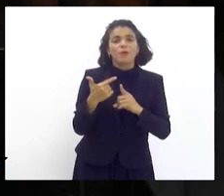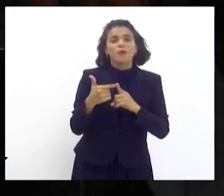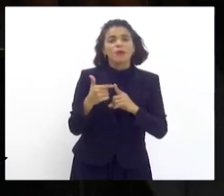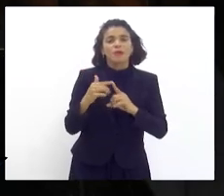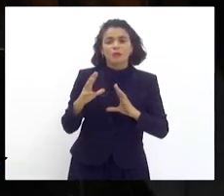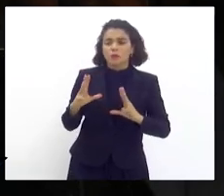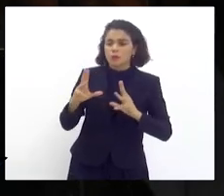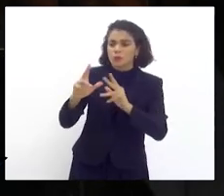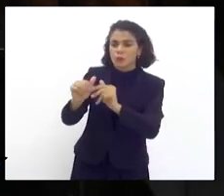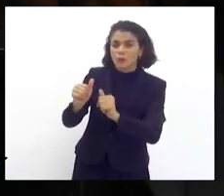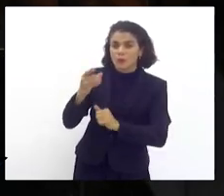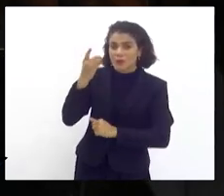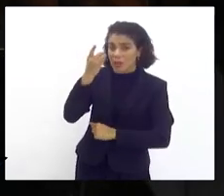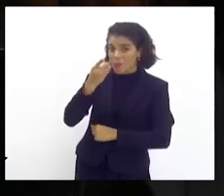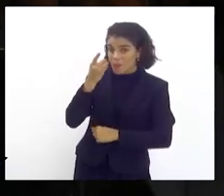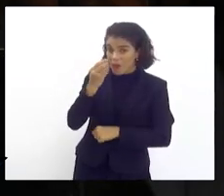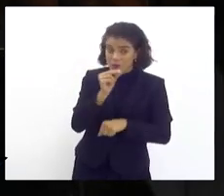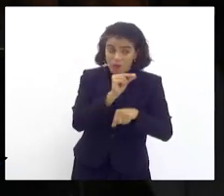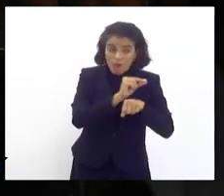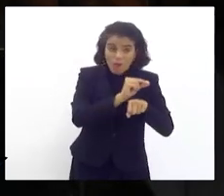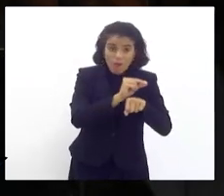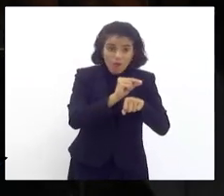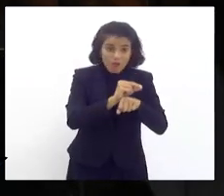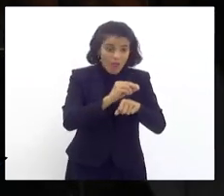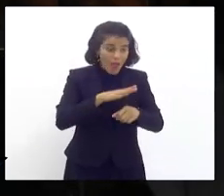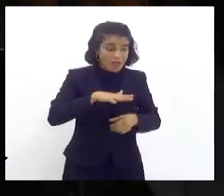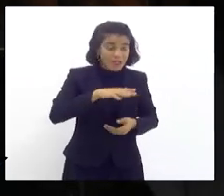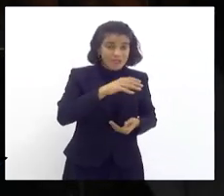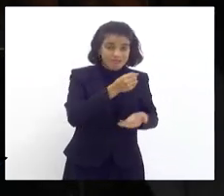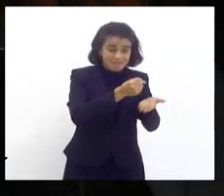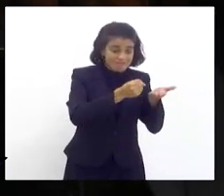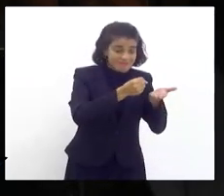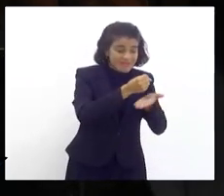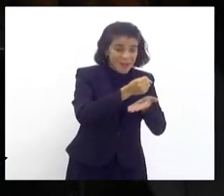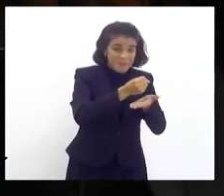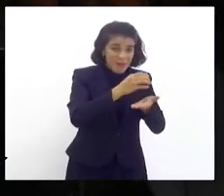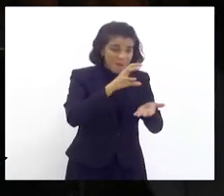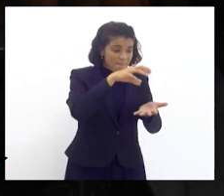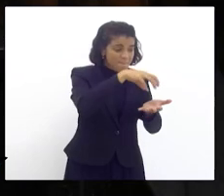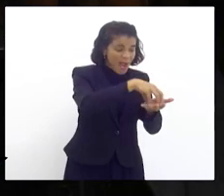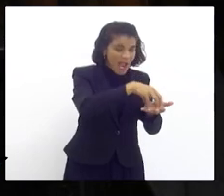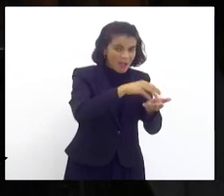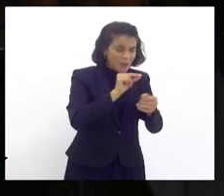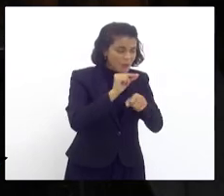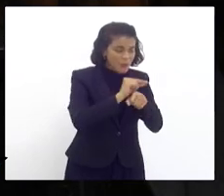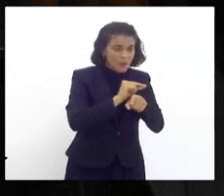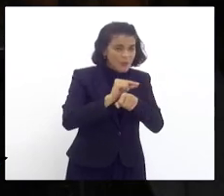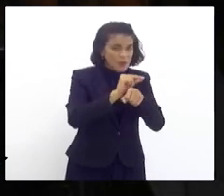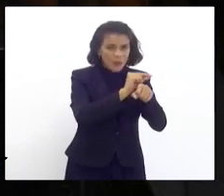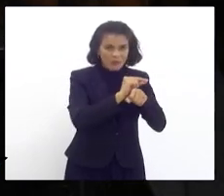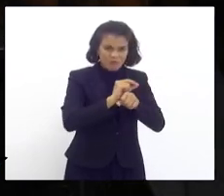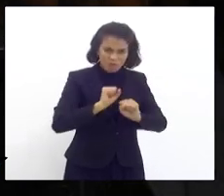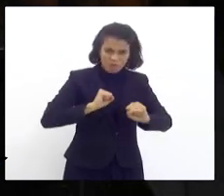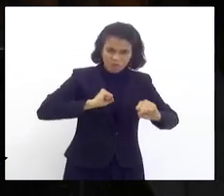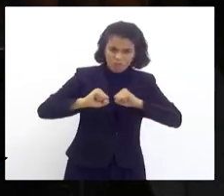os deputados cuidassem das suas bases com afinco, com destemor,